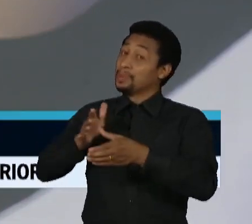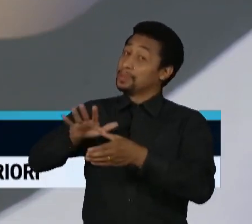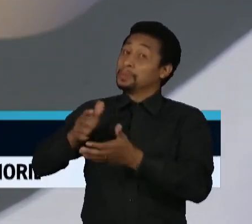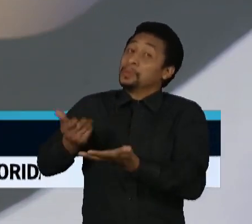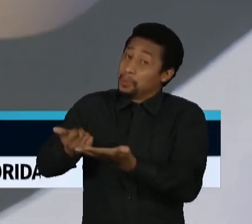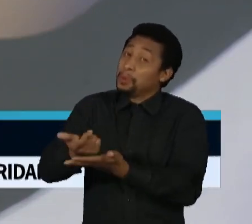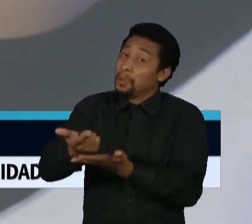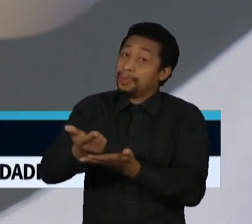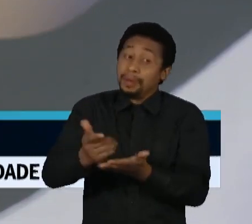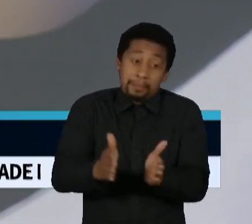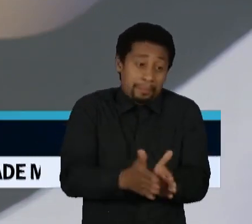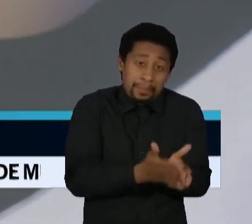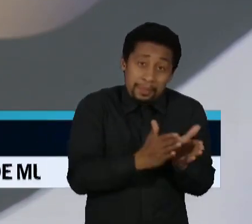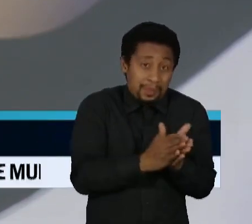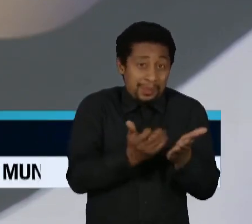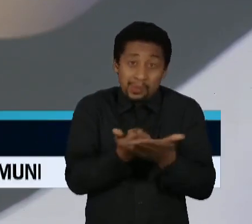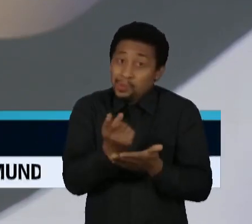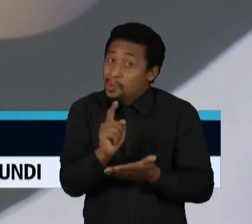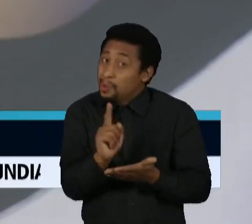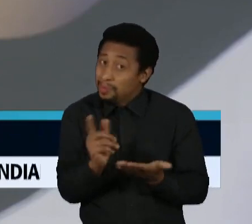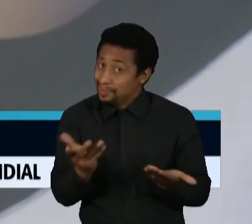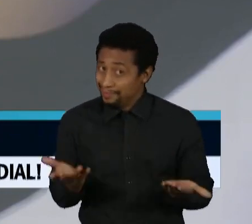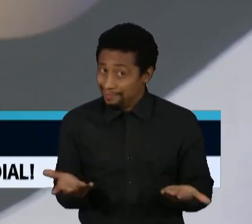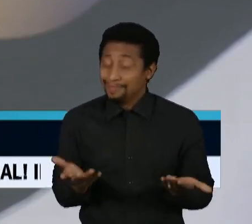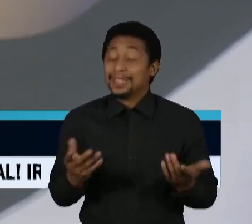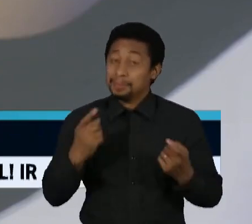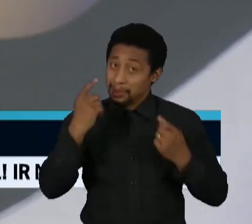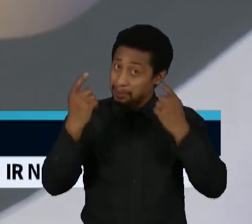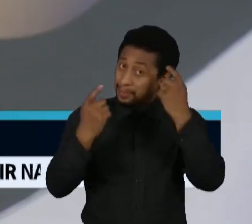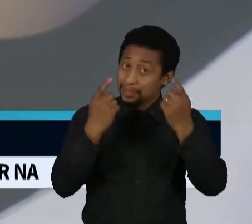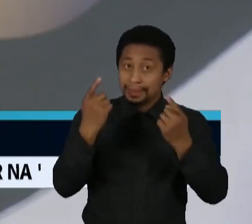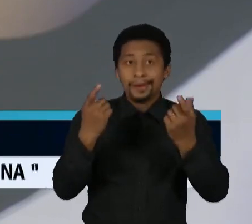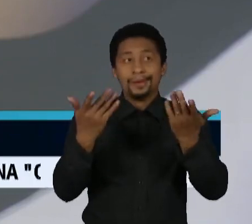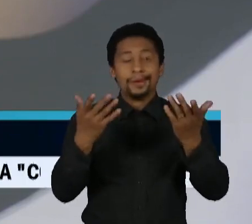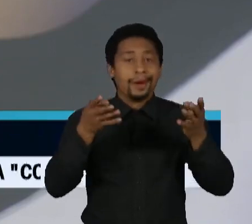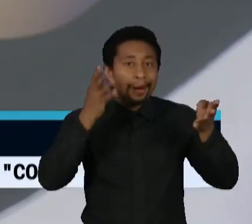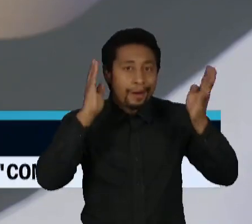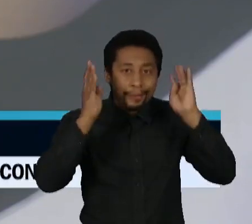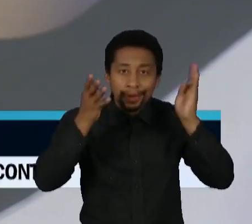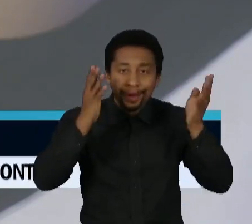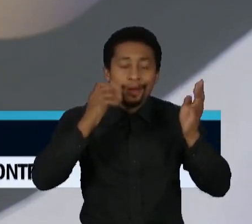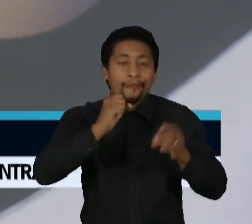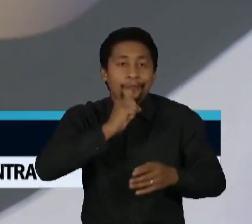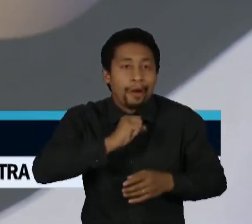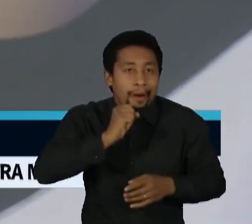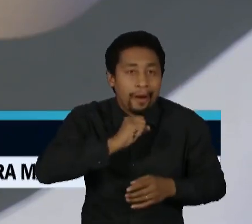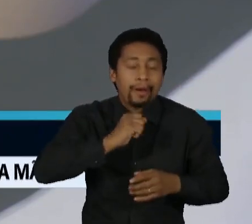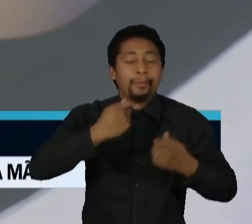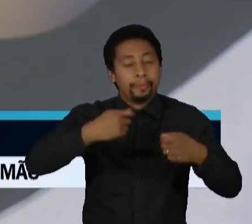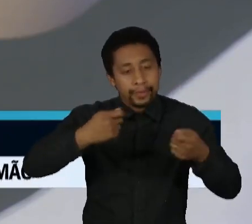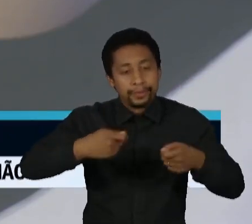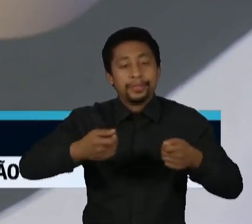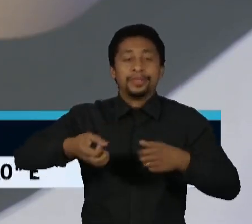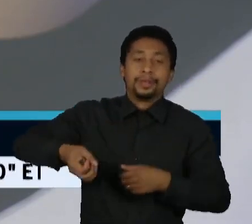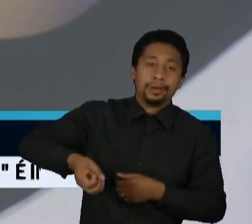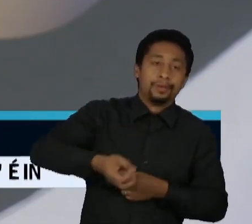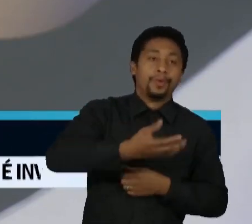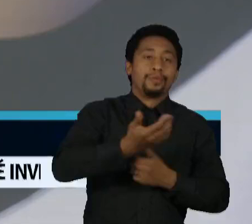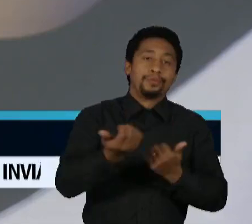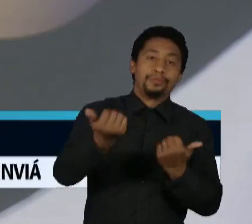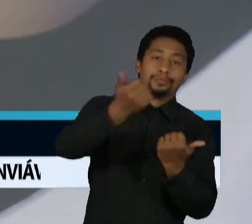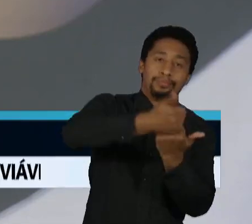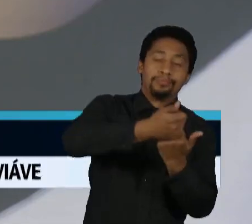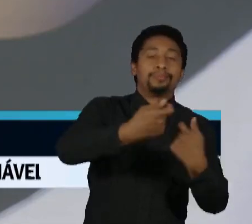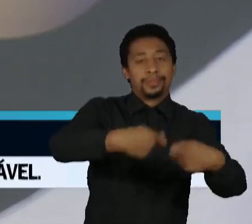hoje na coletiva. Existe toda uma preocupação com renovação da frota para transportes, mas eu acho que ainda tem uma parte